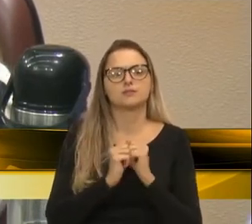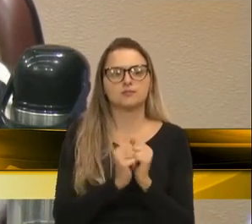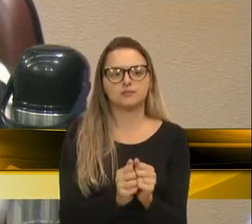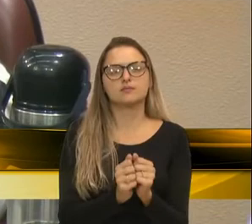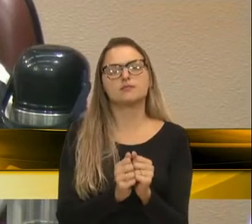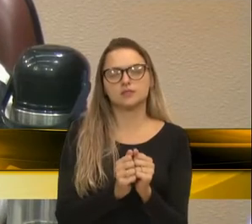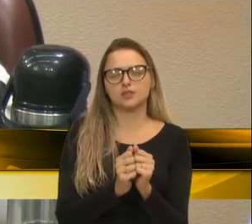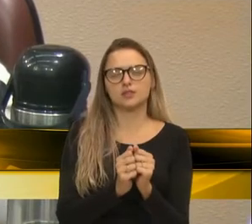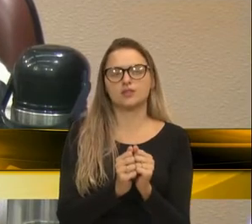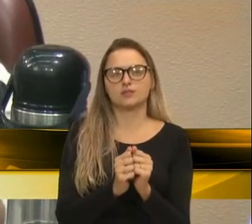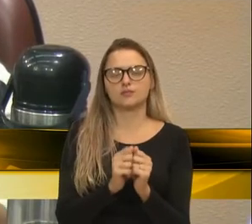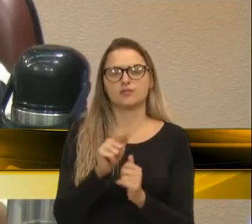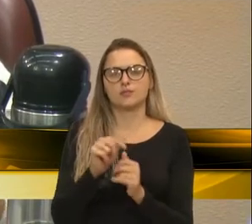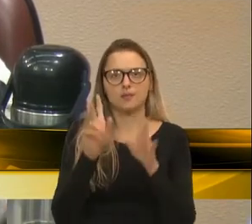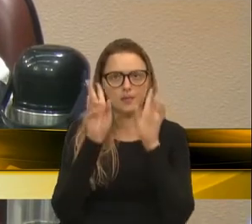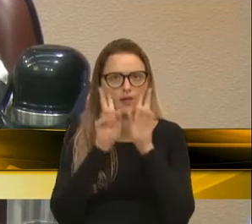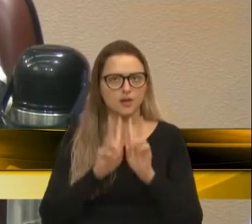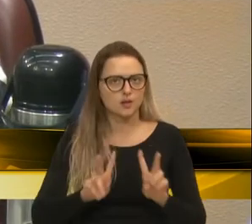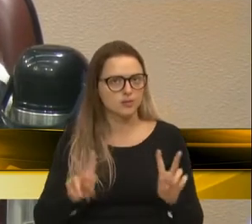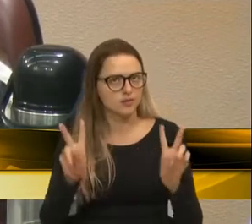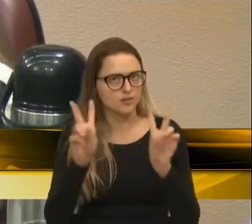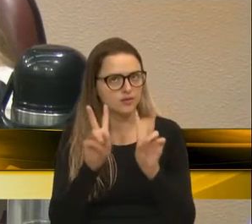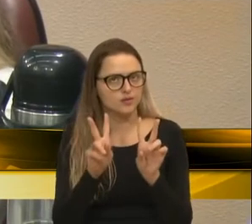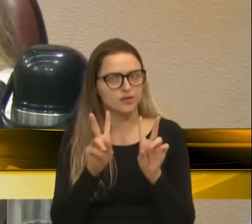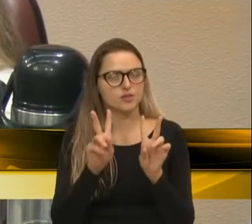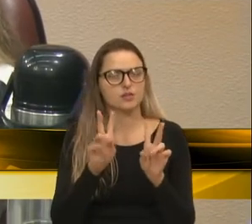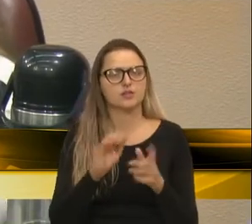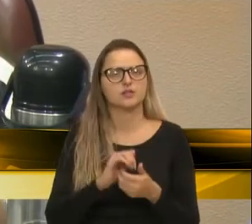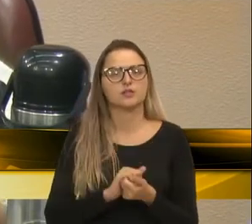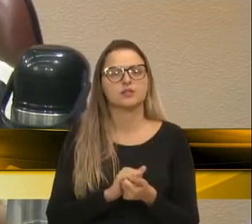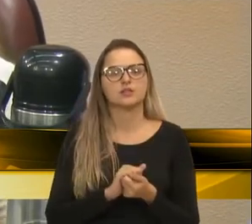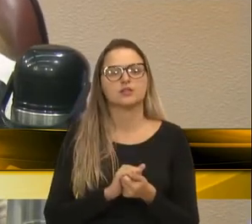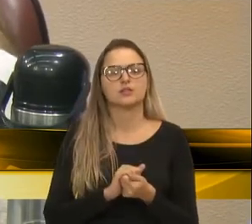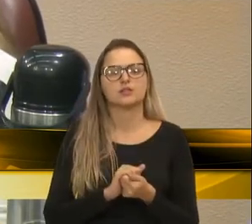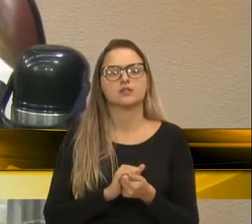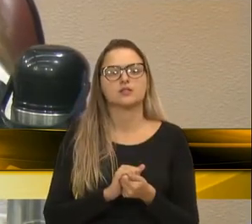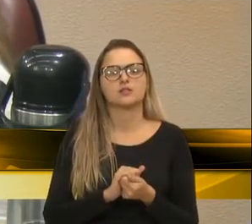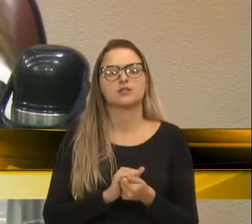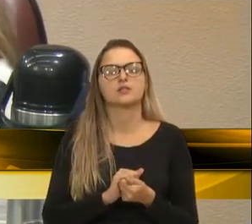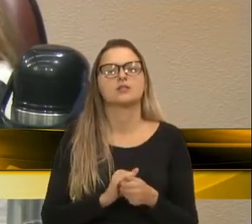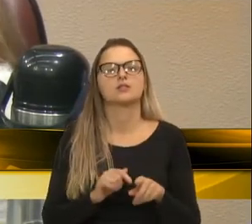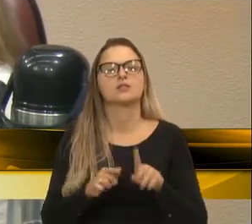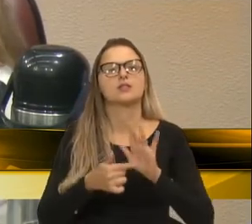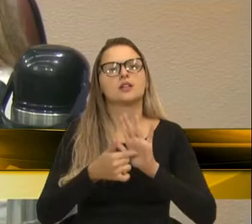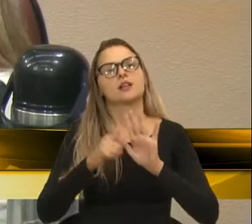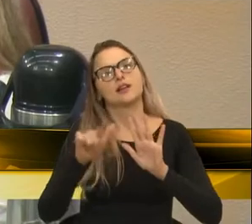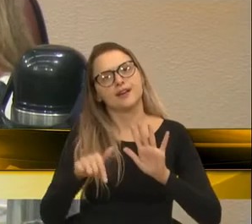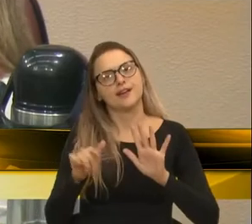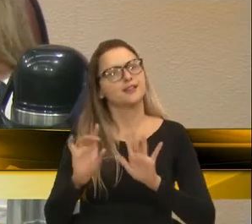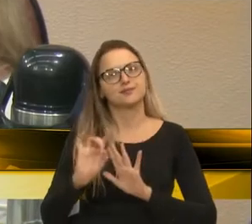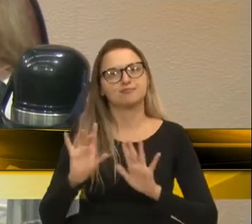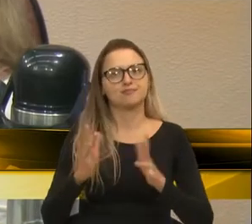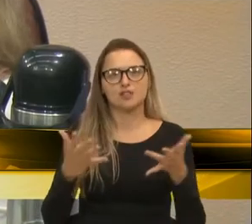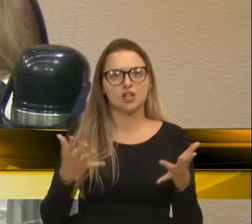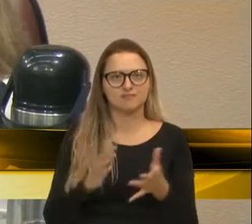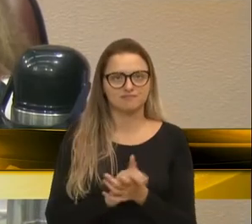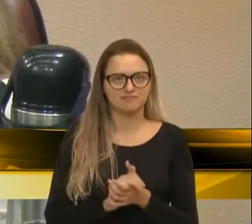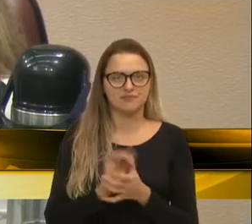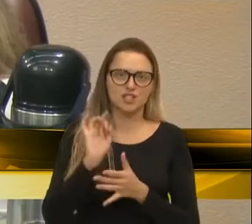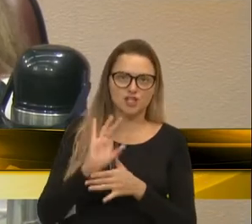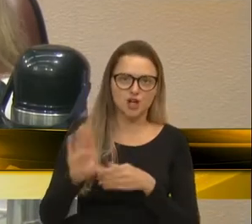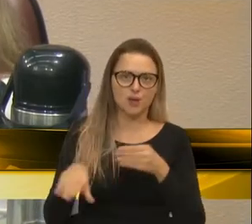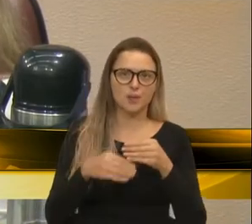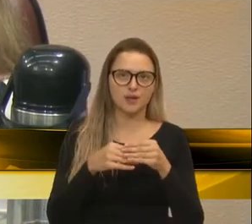mas vamos fazer com um olhar que acrescente, não que elimine. Então, é isso. só para